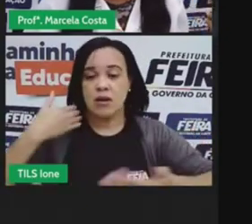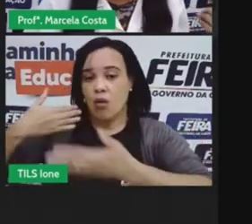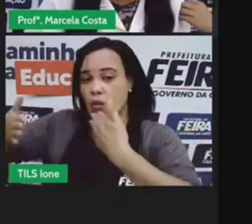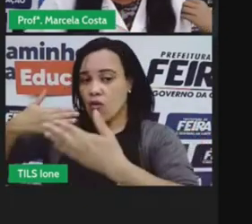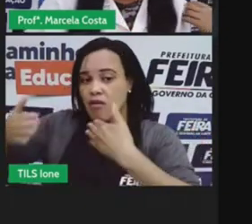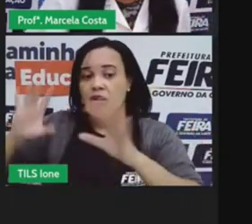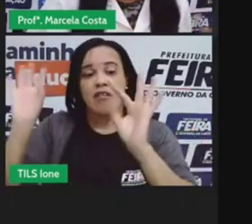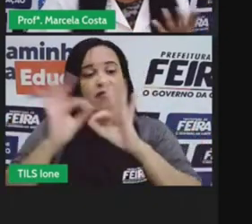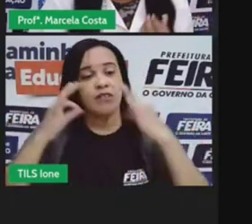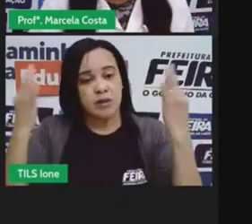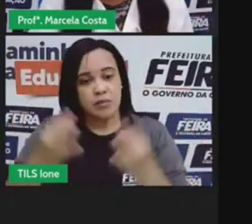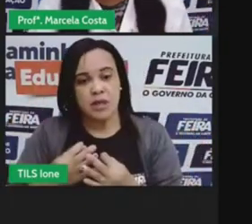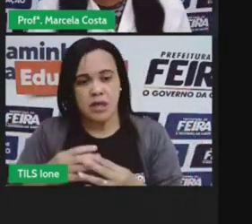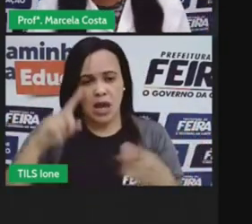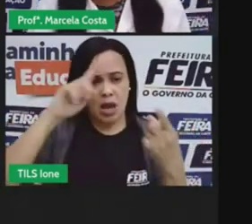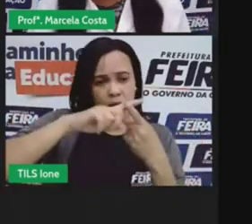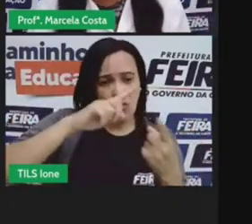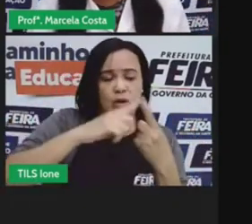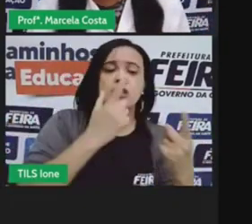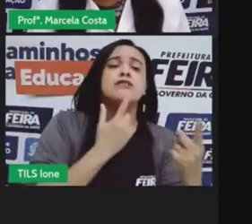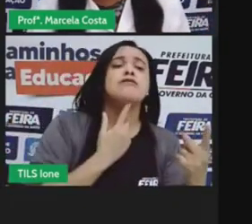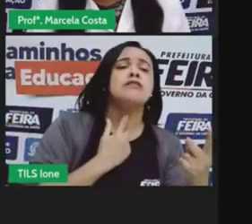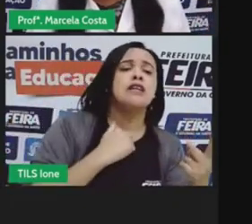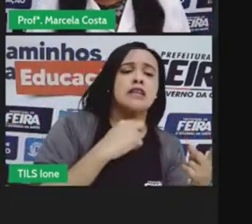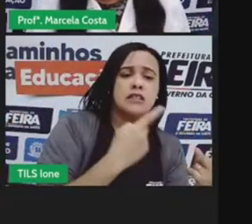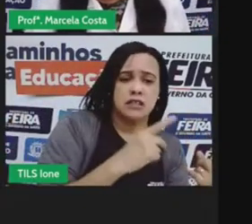é uma necessidade o que é que é uma vontade